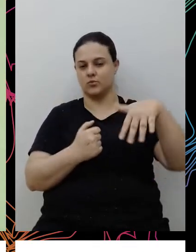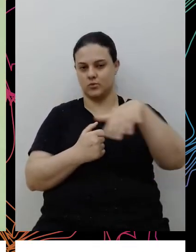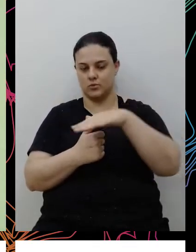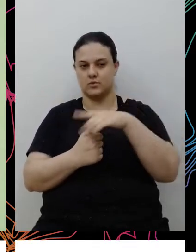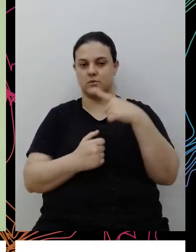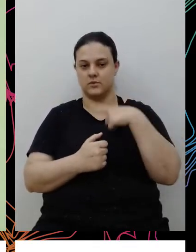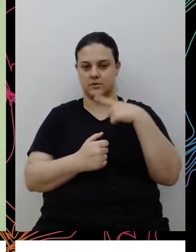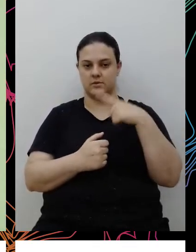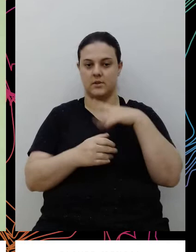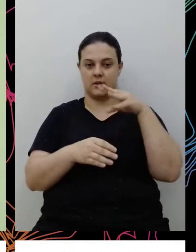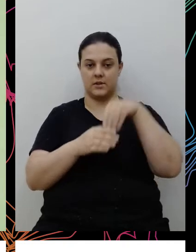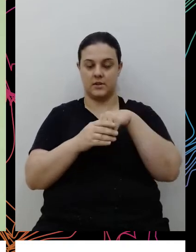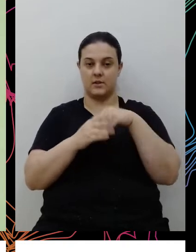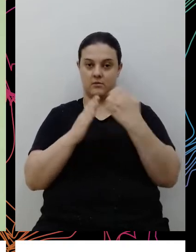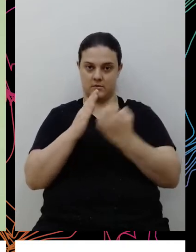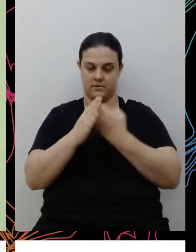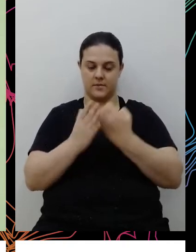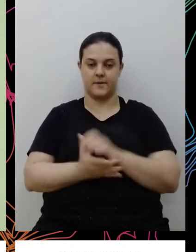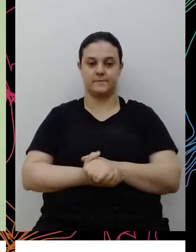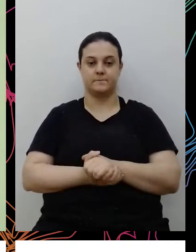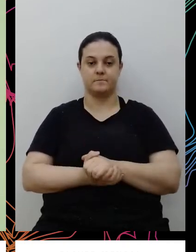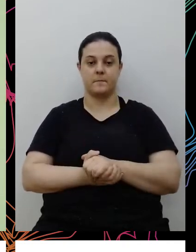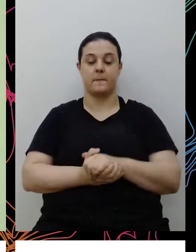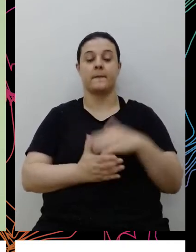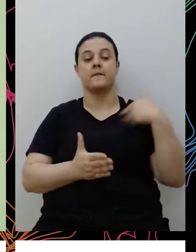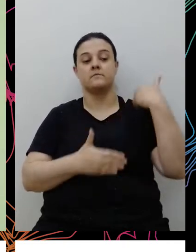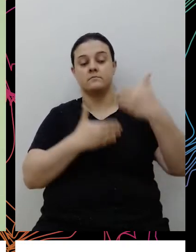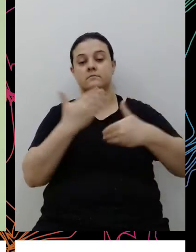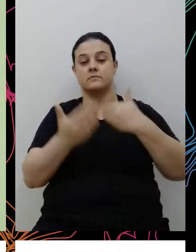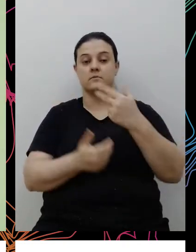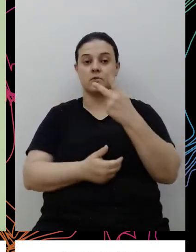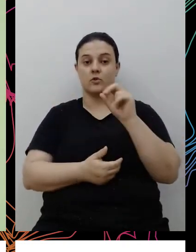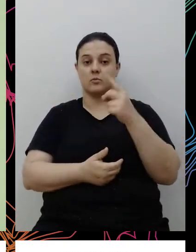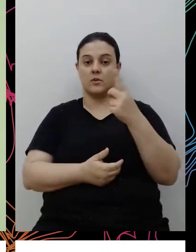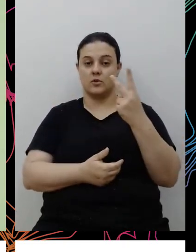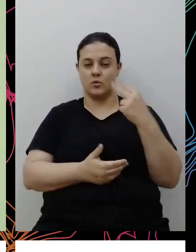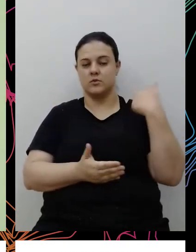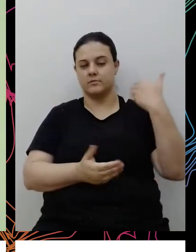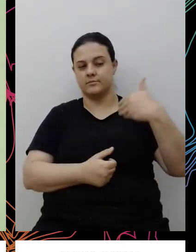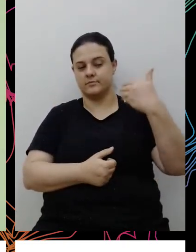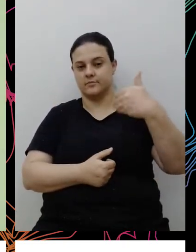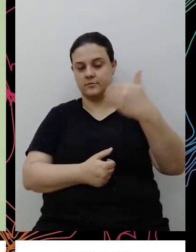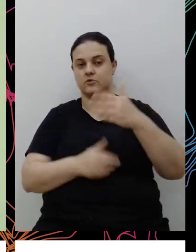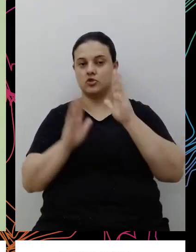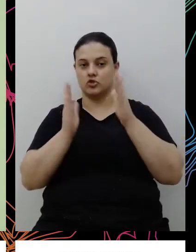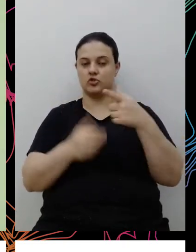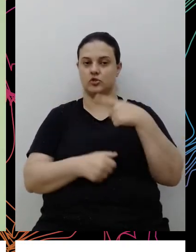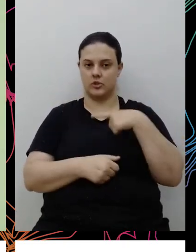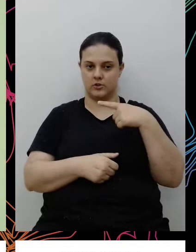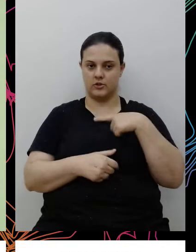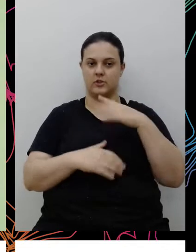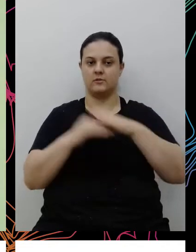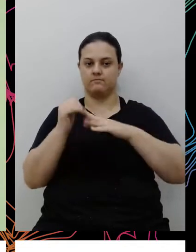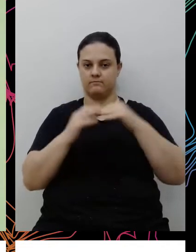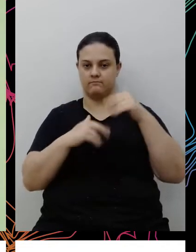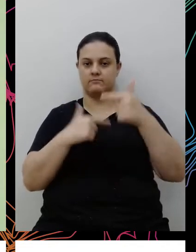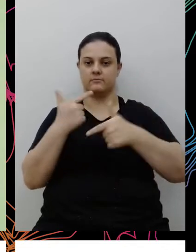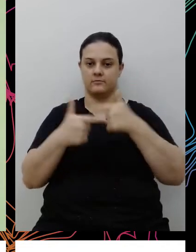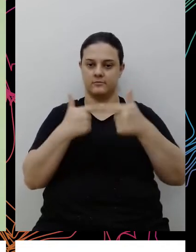dentro da companhia, né, e desde então, desde 2012, a gente já vem, já vinha fazendo e